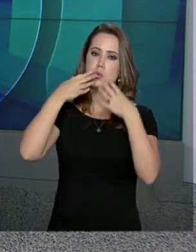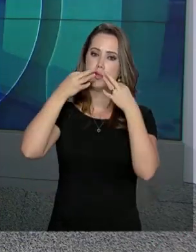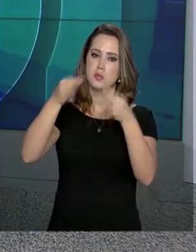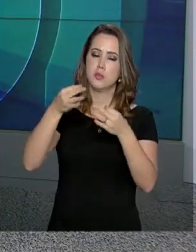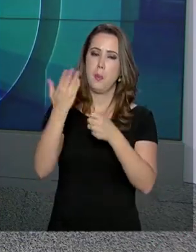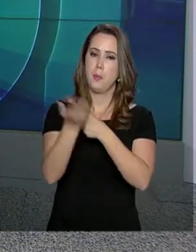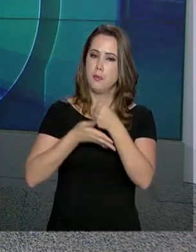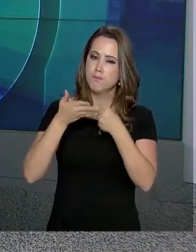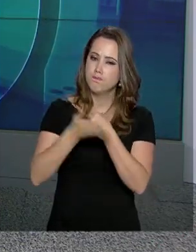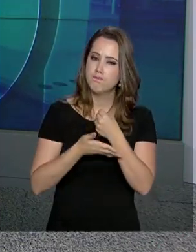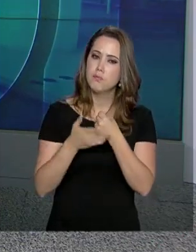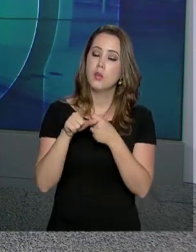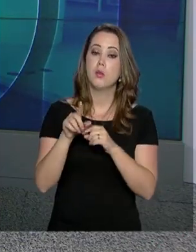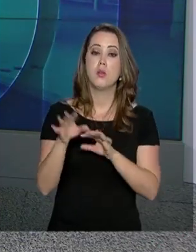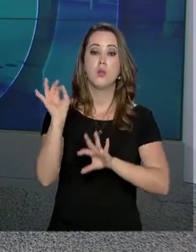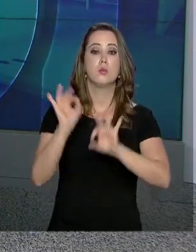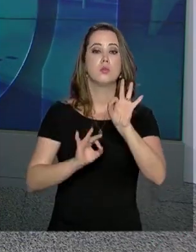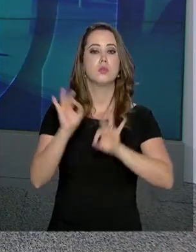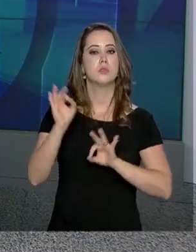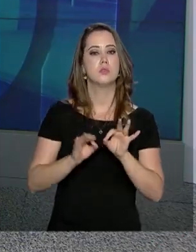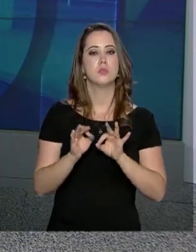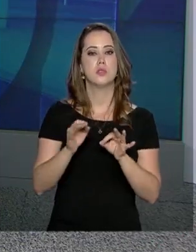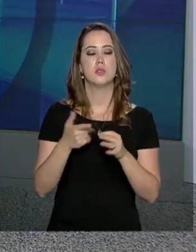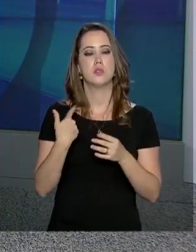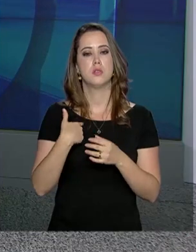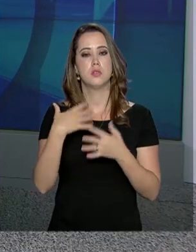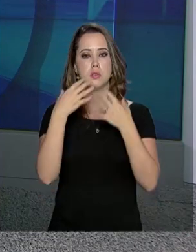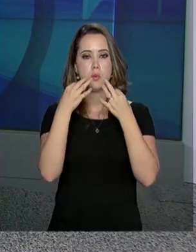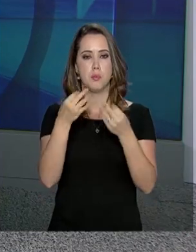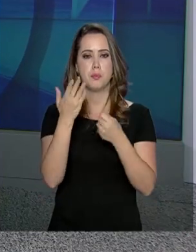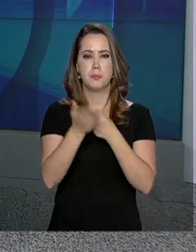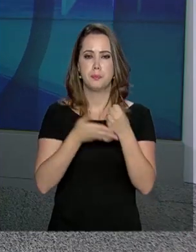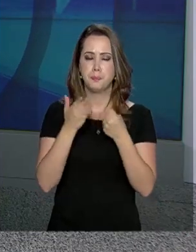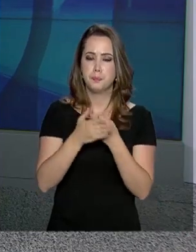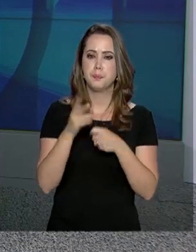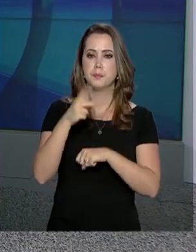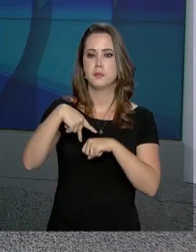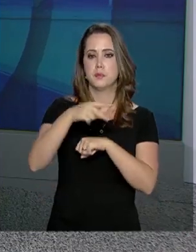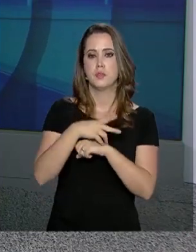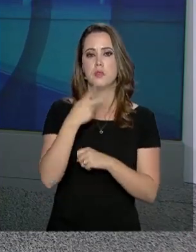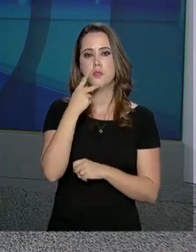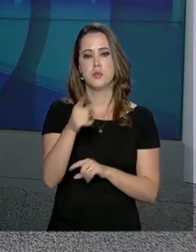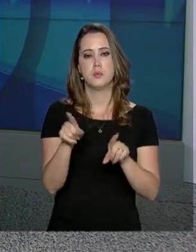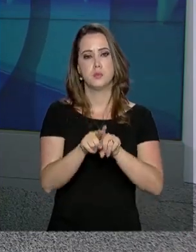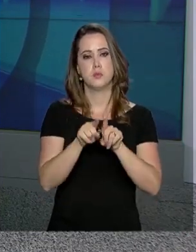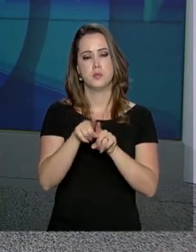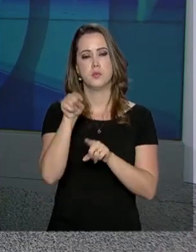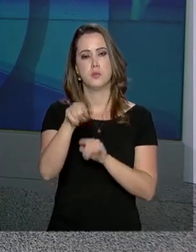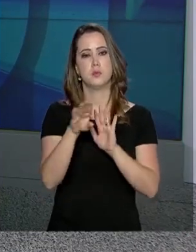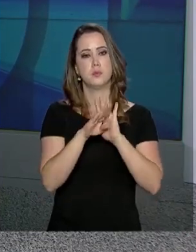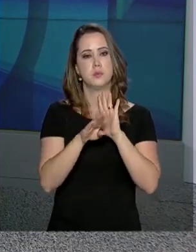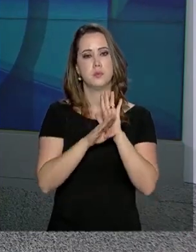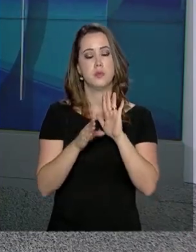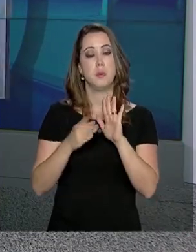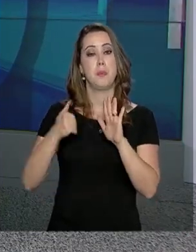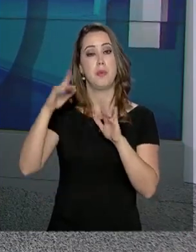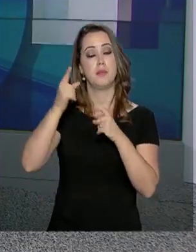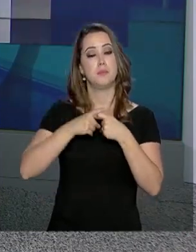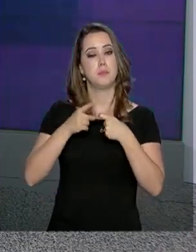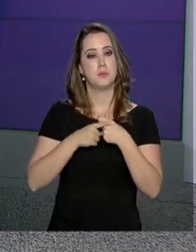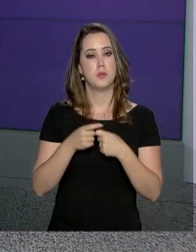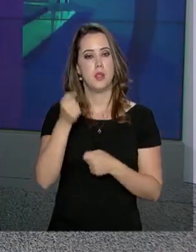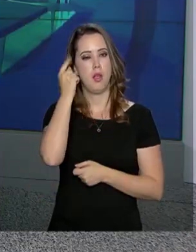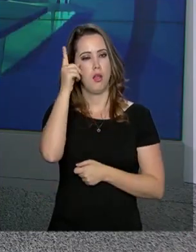Nacional de Atenção Primária para reorganizar a atenção básica no país. E falou também sobre o programa Mais